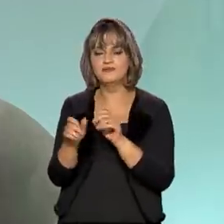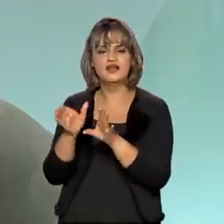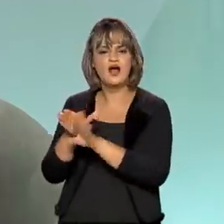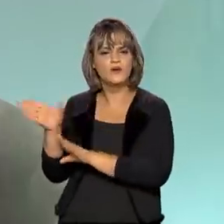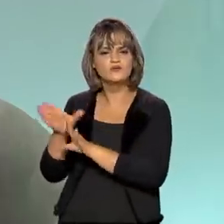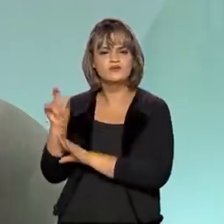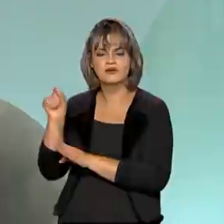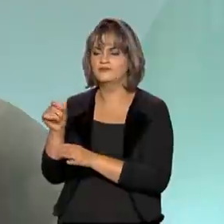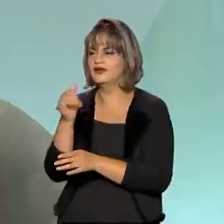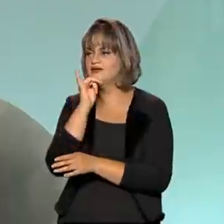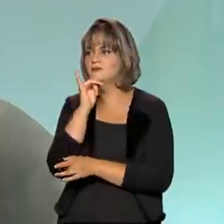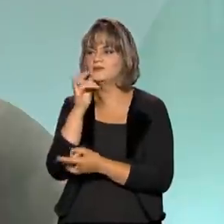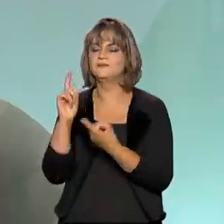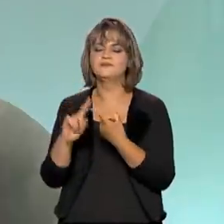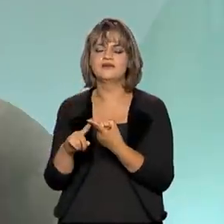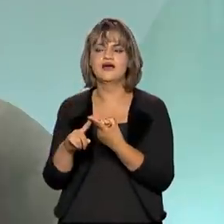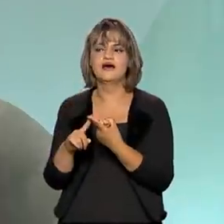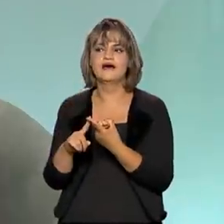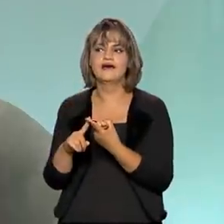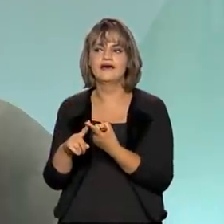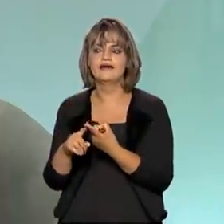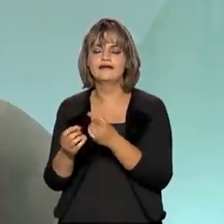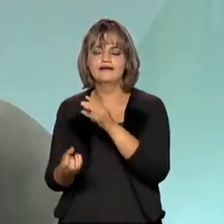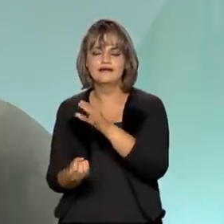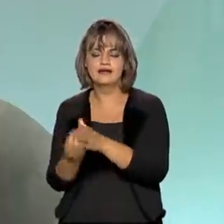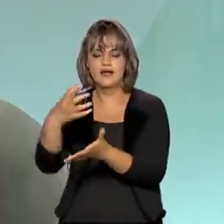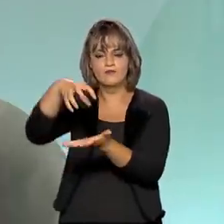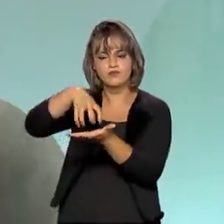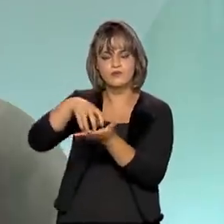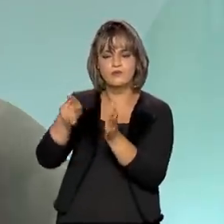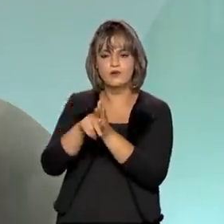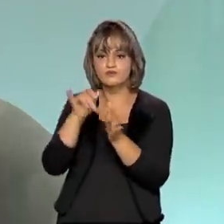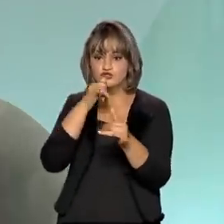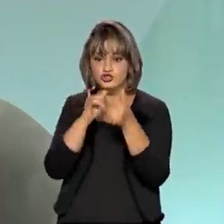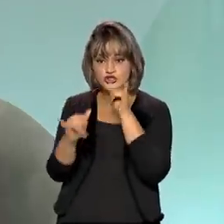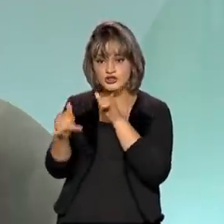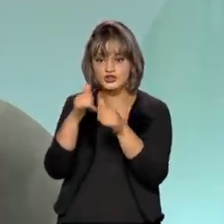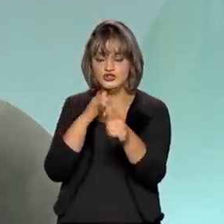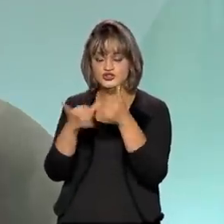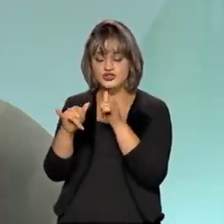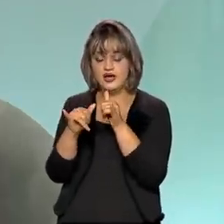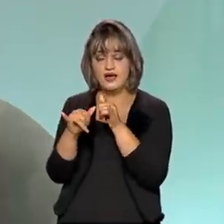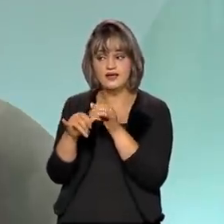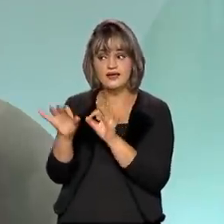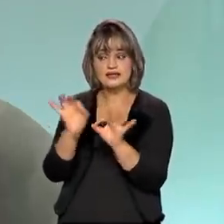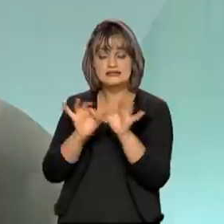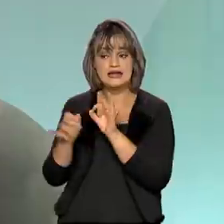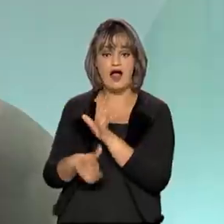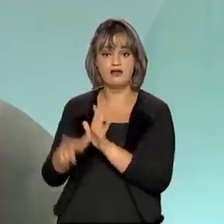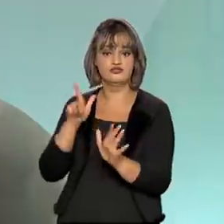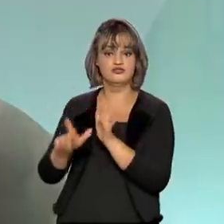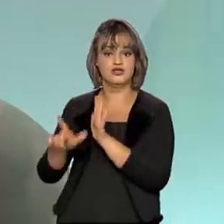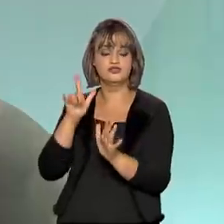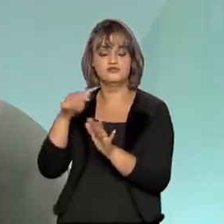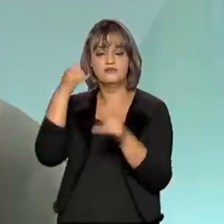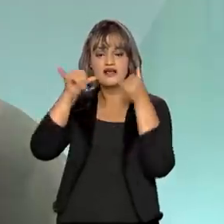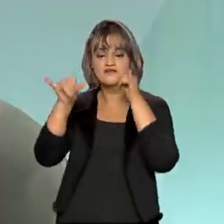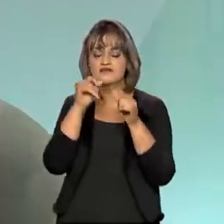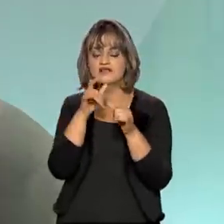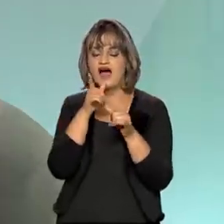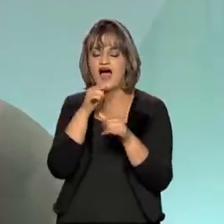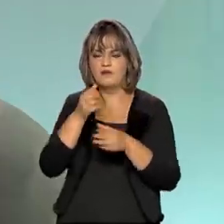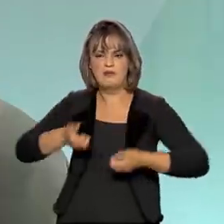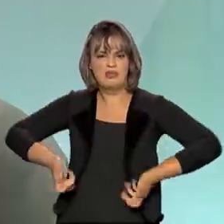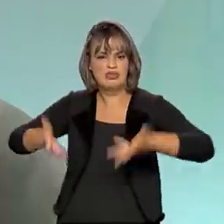inclui-se geração de usinas termoelétricas mais caras de forma antecipada para preservar água nos